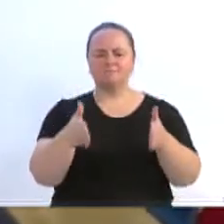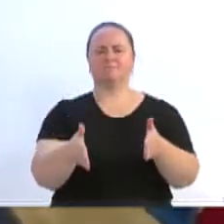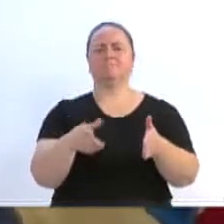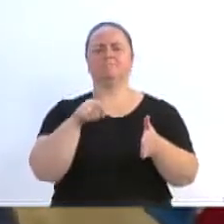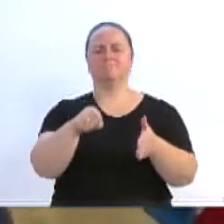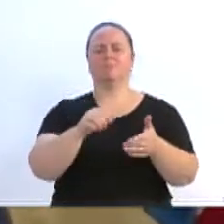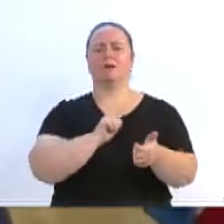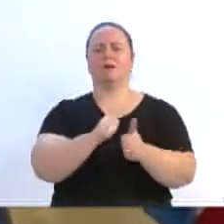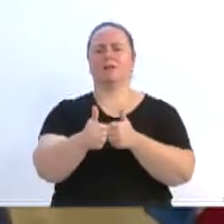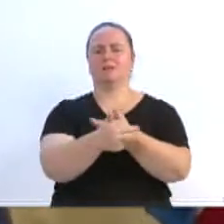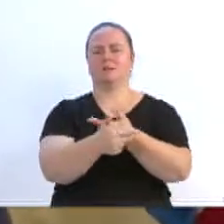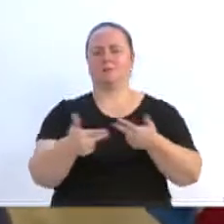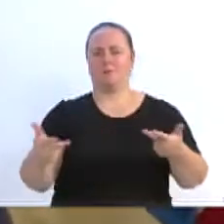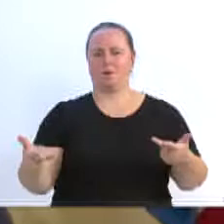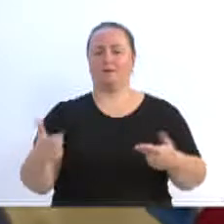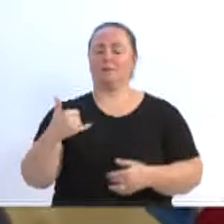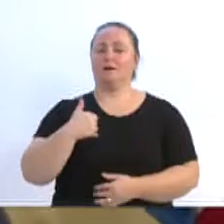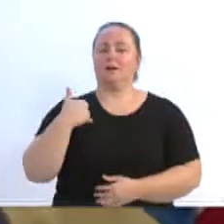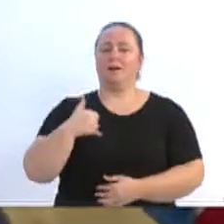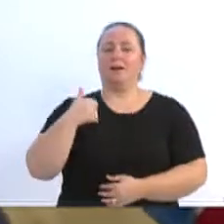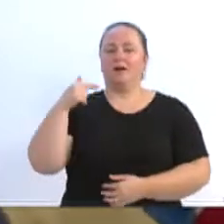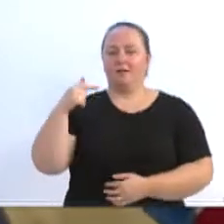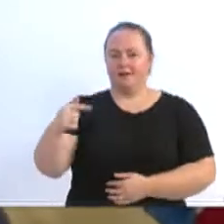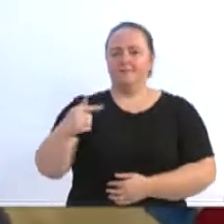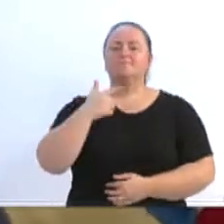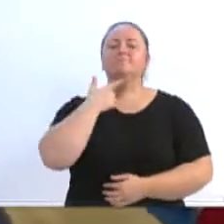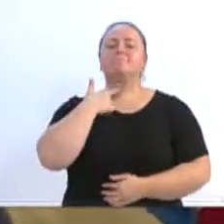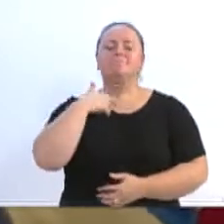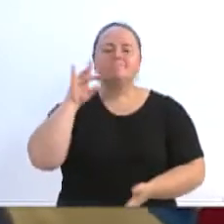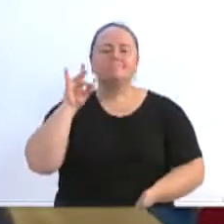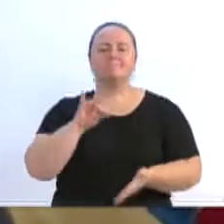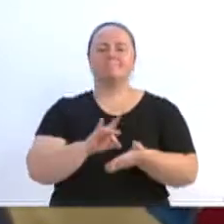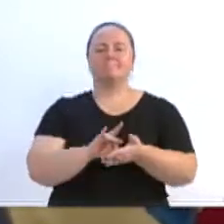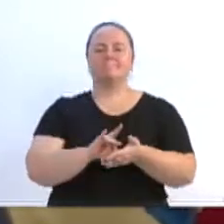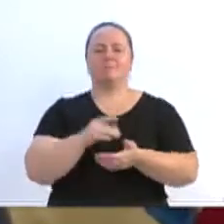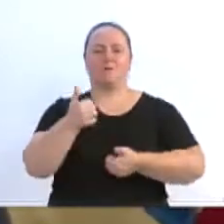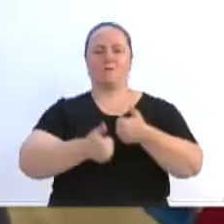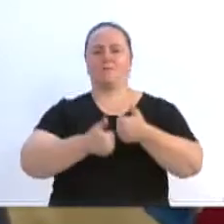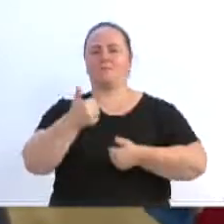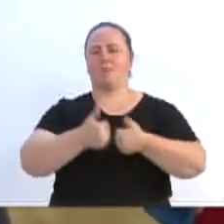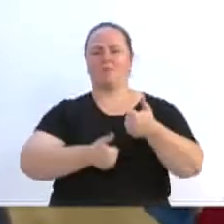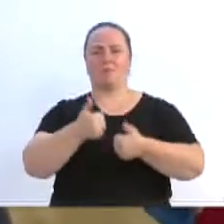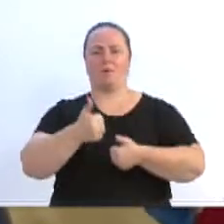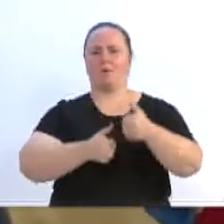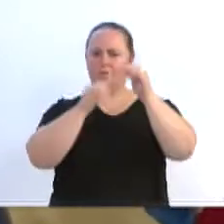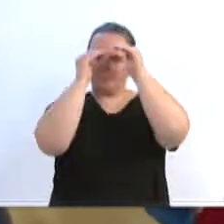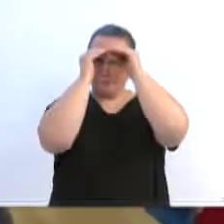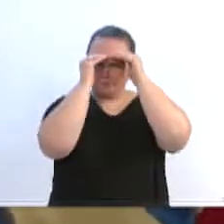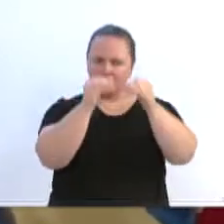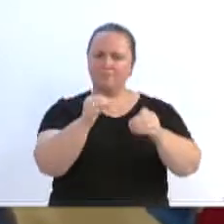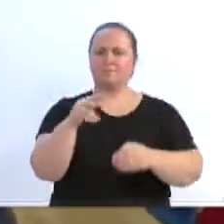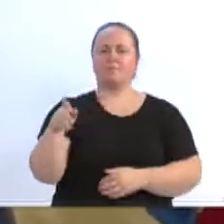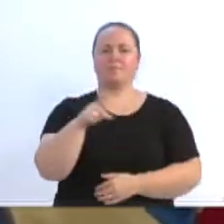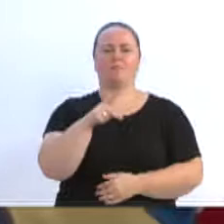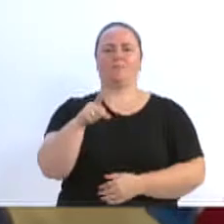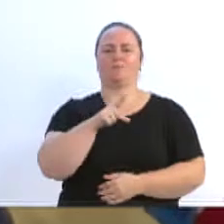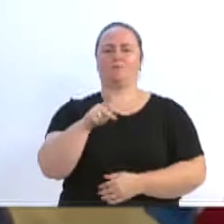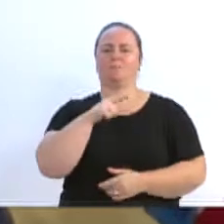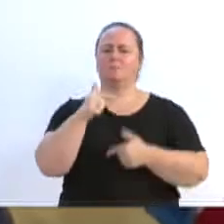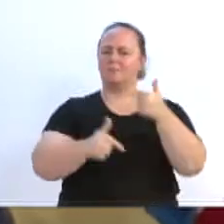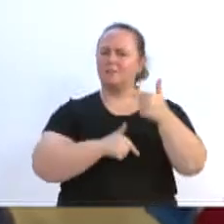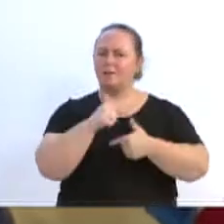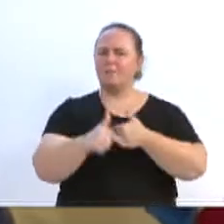Crianças ali de sete anos de idade, jogando com vontade, né, obedecendo seus professores, fazendo seu trabalho no campo,